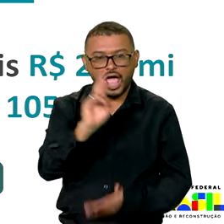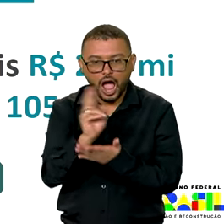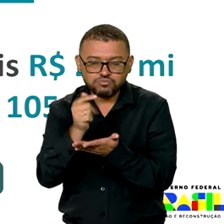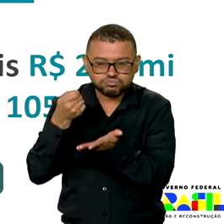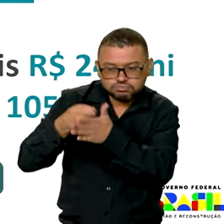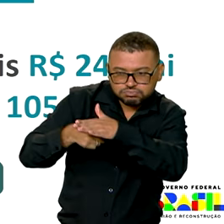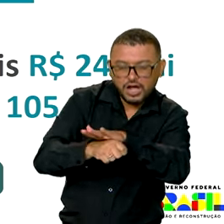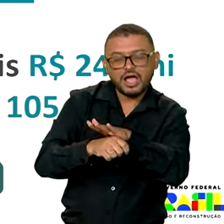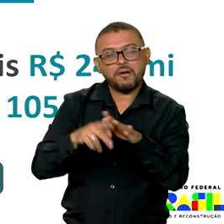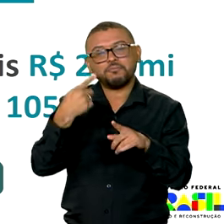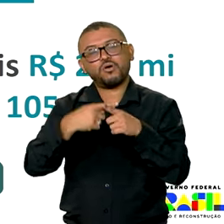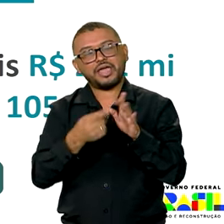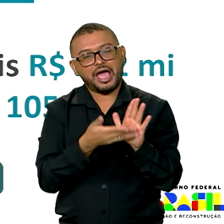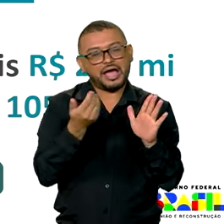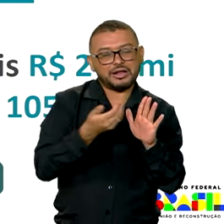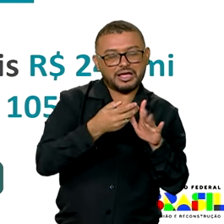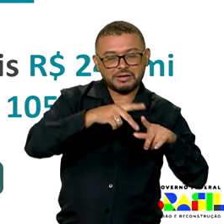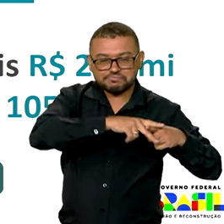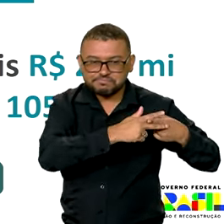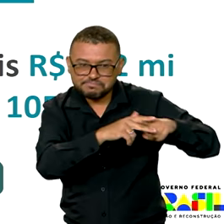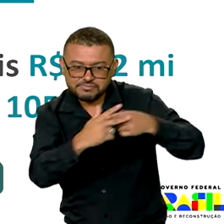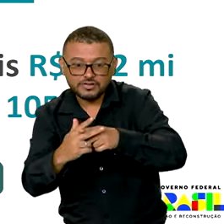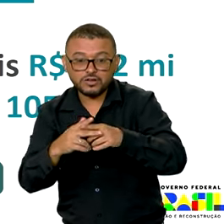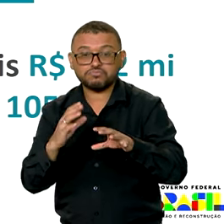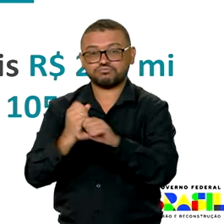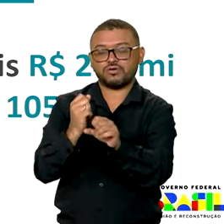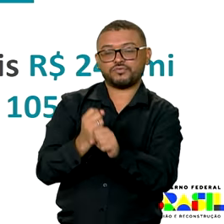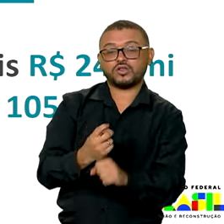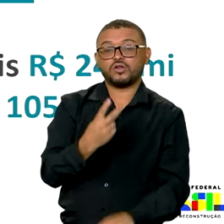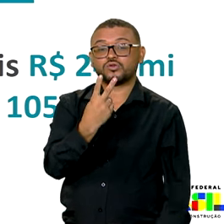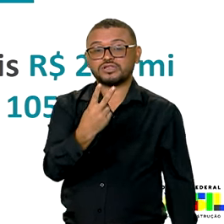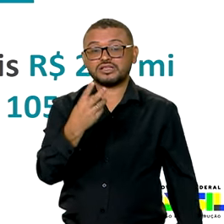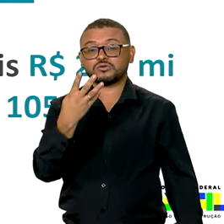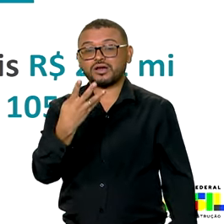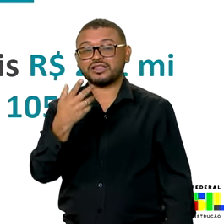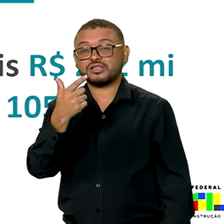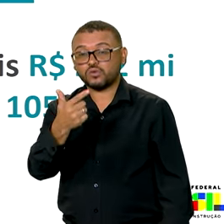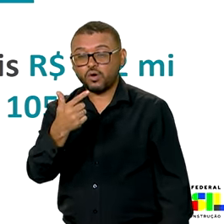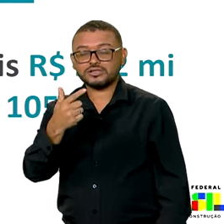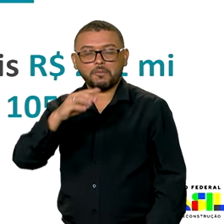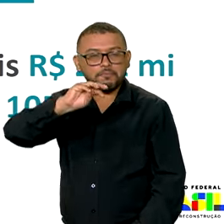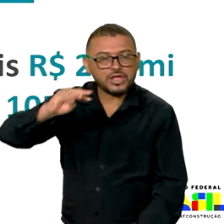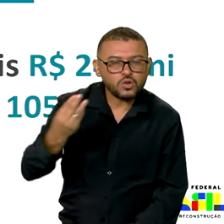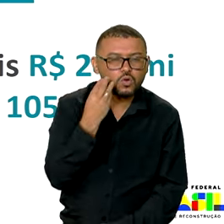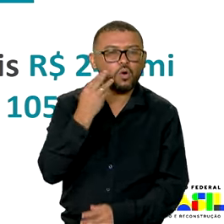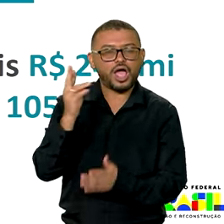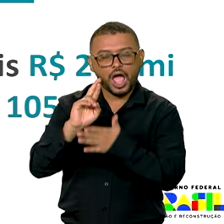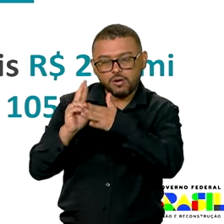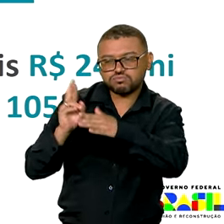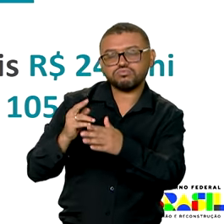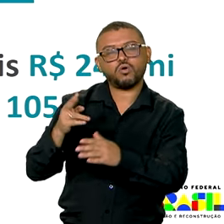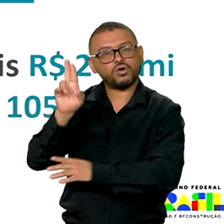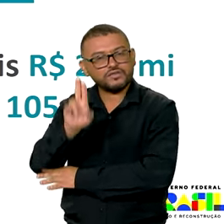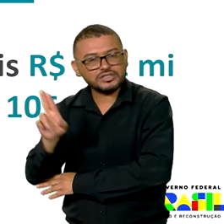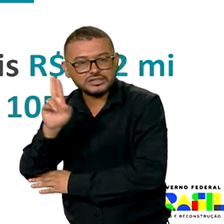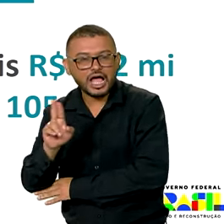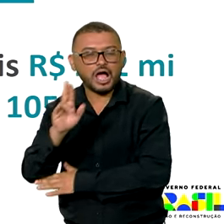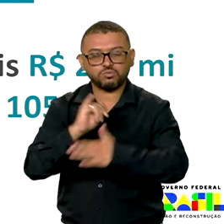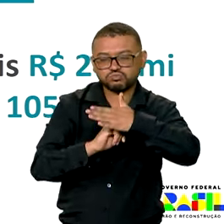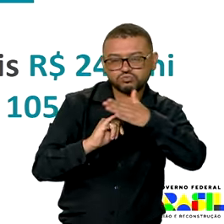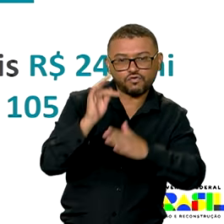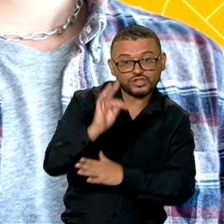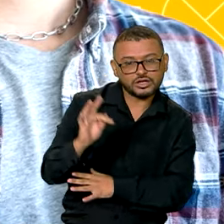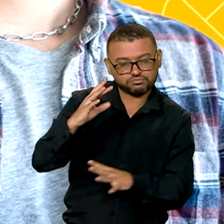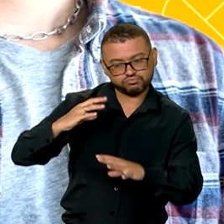realizados no ano passado, sendo 242 milhões para as universidades e 105 milhões para os institutos federais.